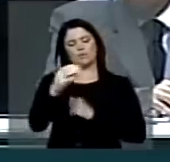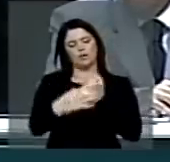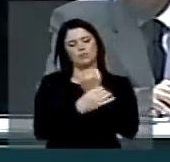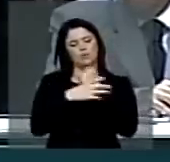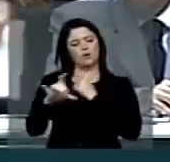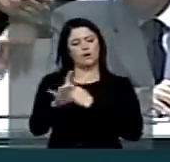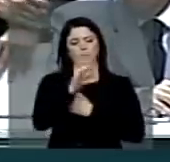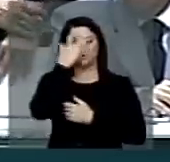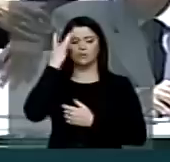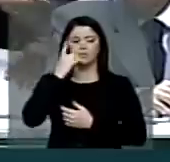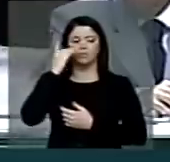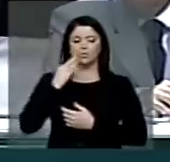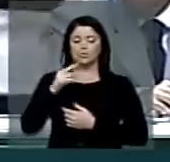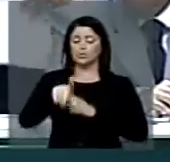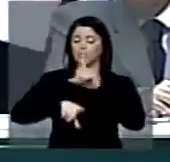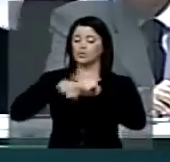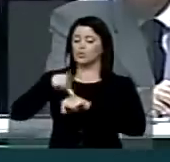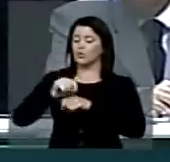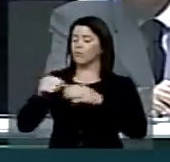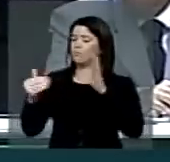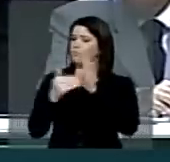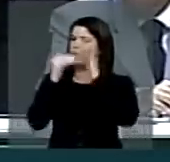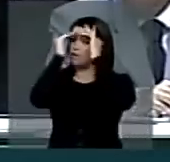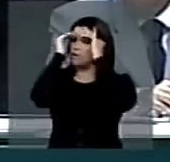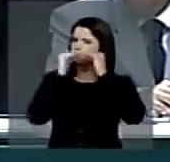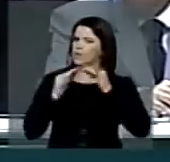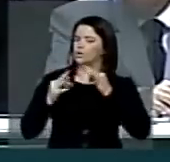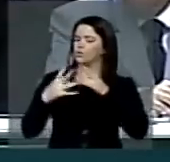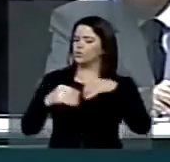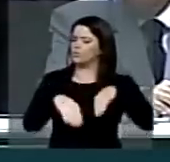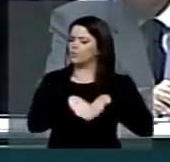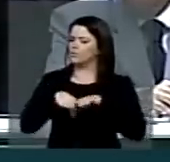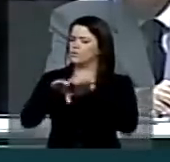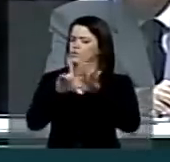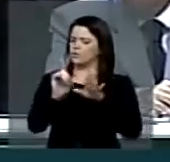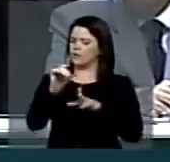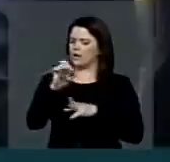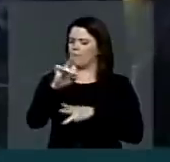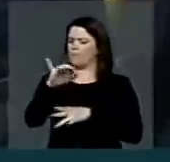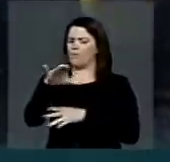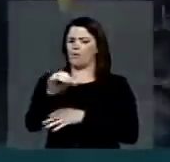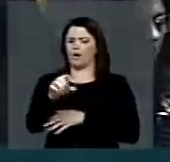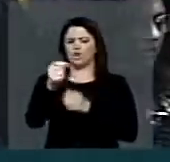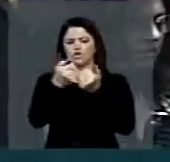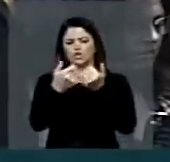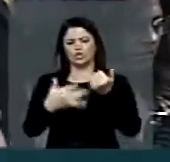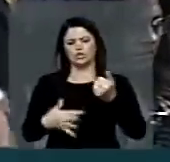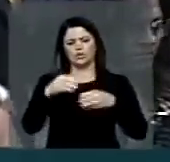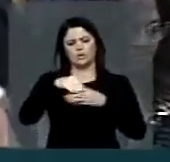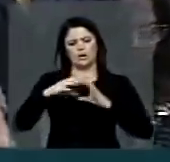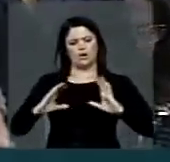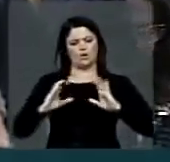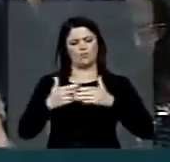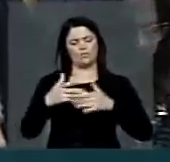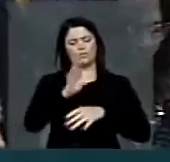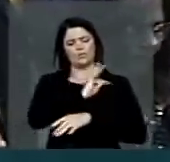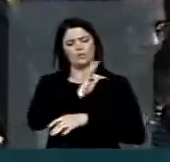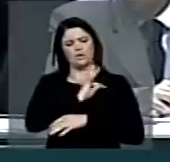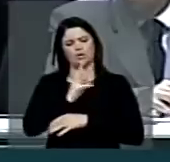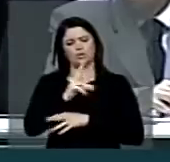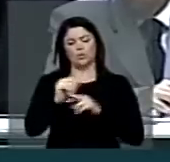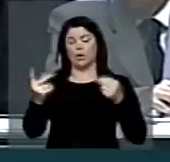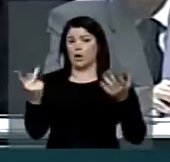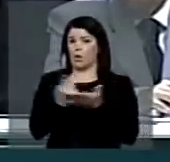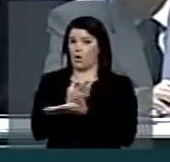parlamentar eleger de forma respeitosa e democrática a sua mesa diretora das comissões técnicas. O que